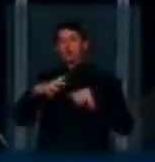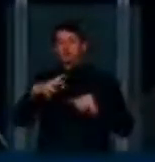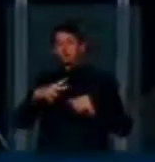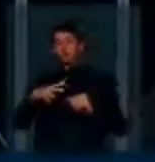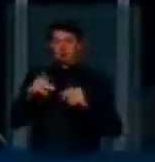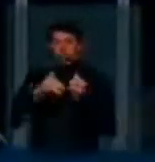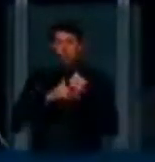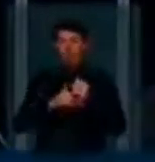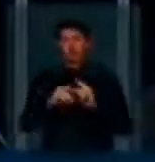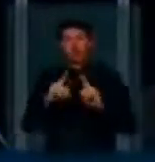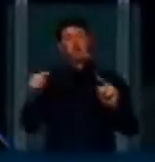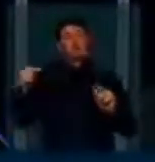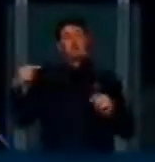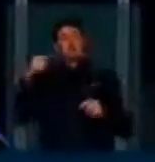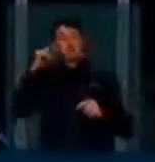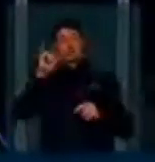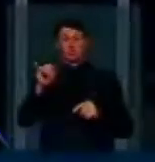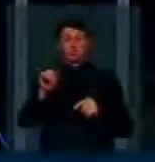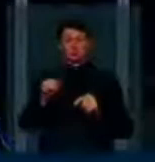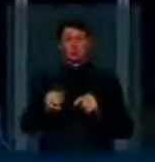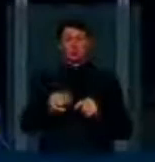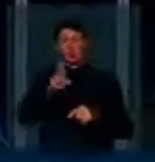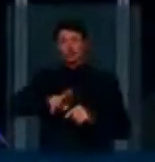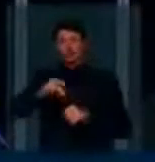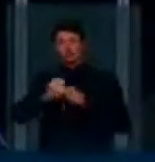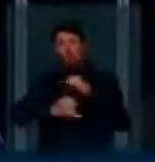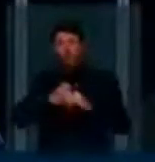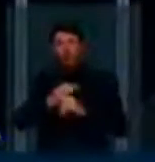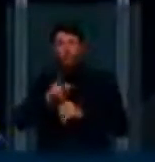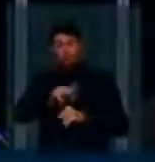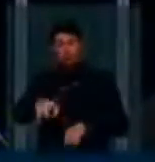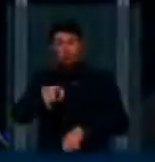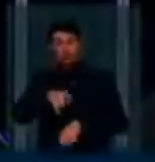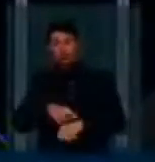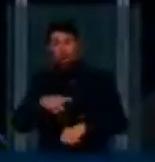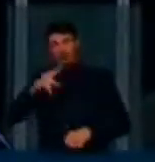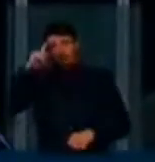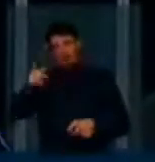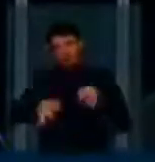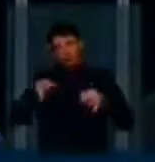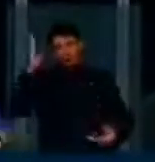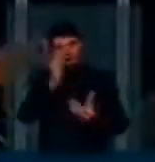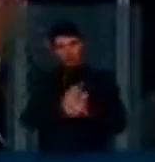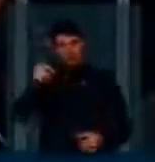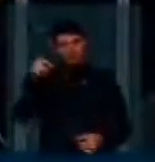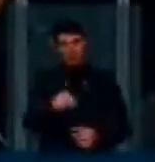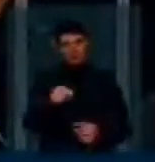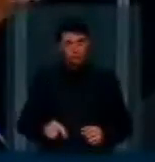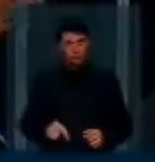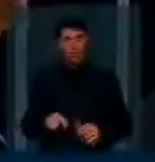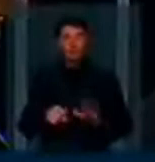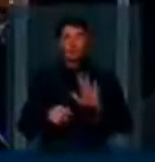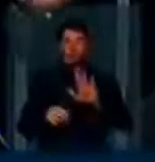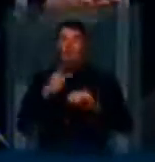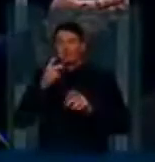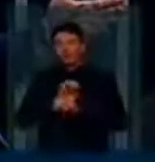guarda de toda a navegação de um usuário a partir do momento em que houver ordem judicial para isso. Então, eu quero aqui explicar, evidentemente, que os